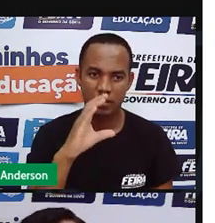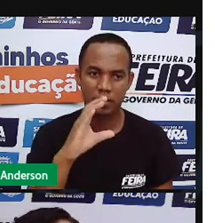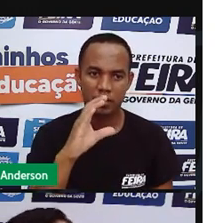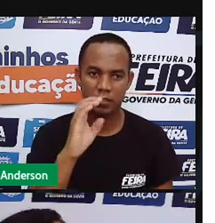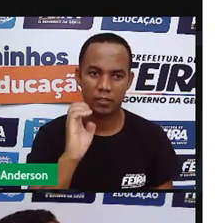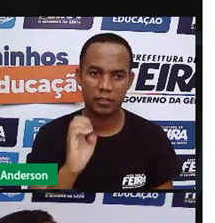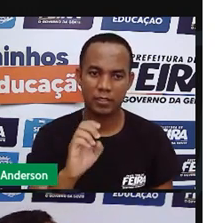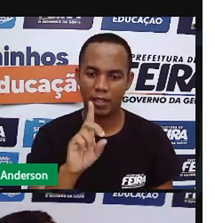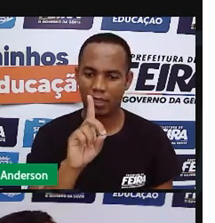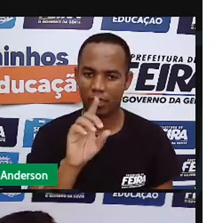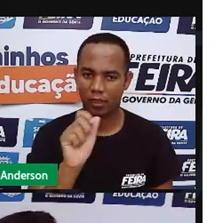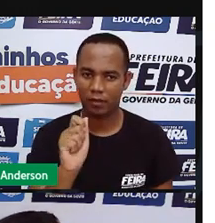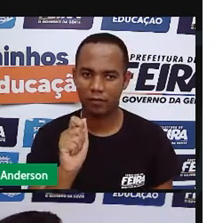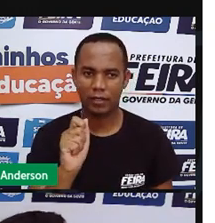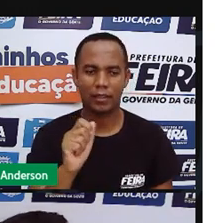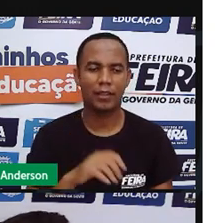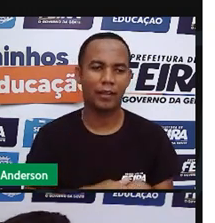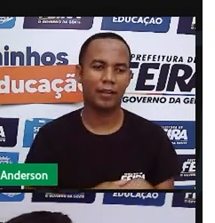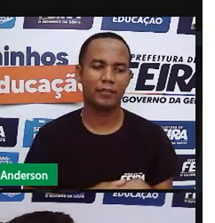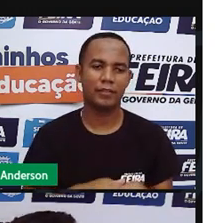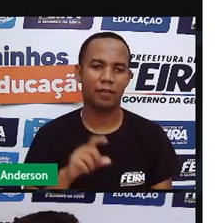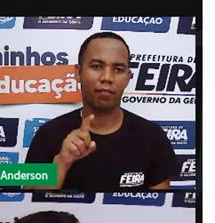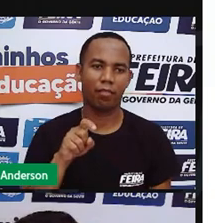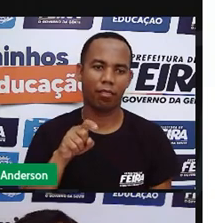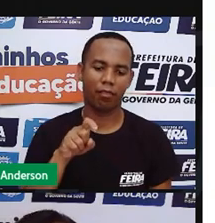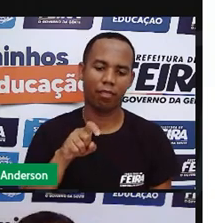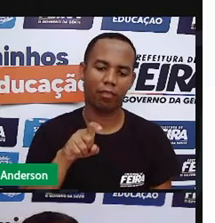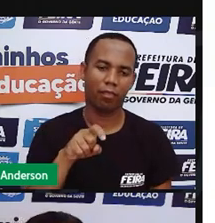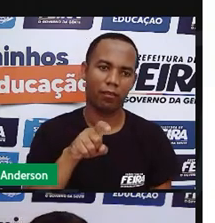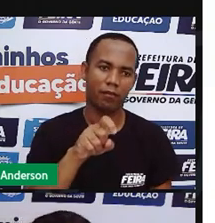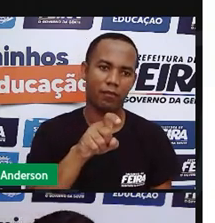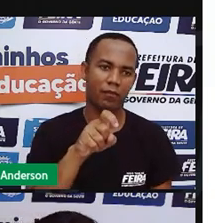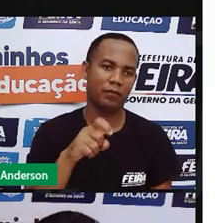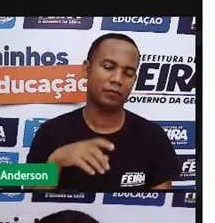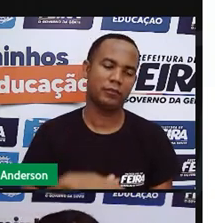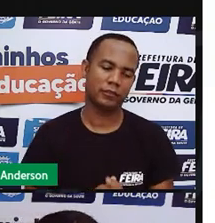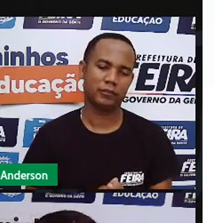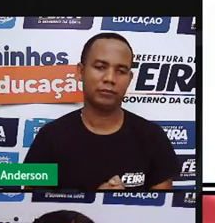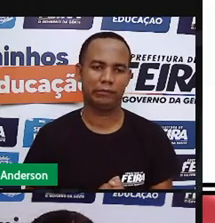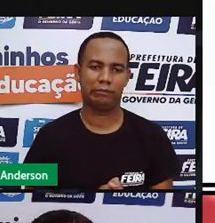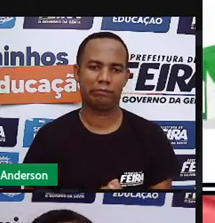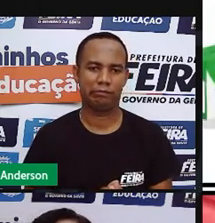confeccionado, Anderson, com aquelas largatinhas, com o casulo delas.